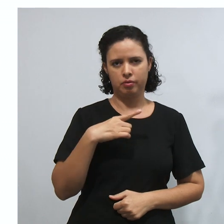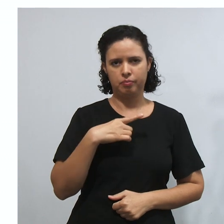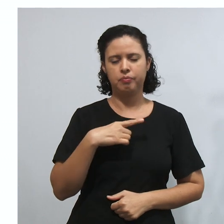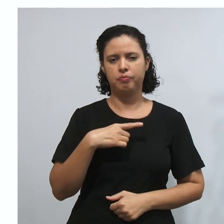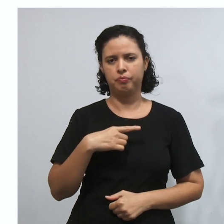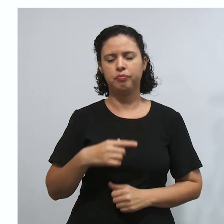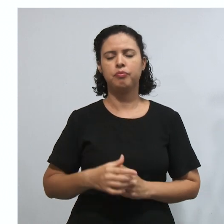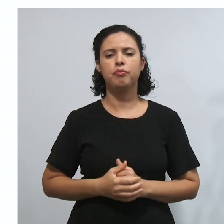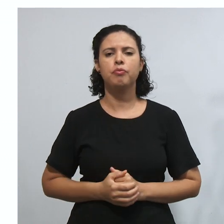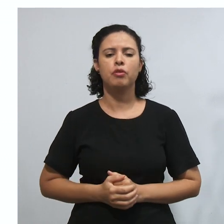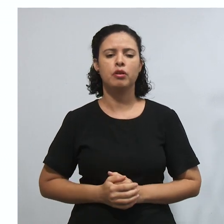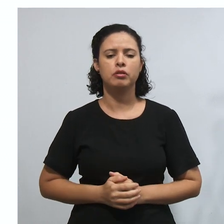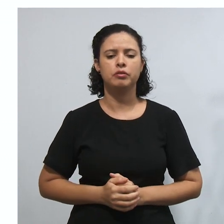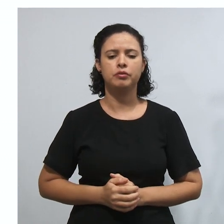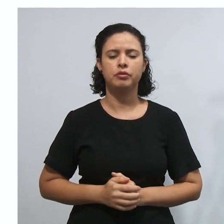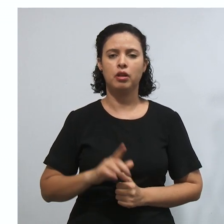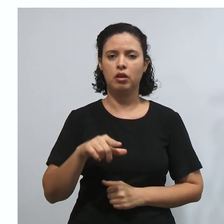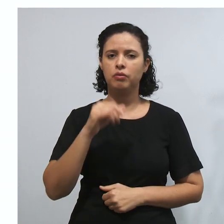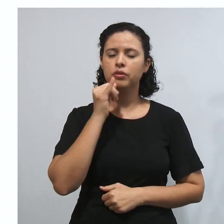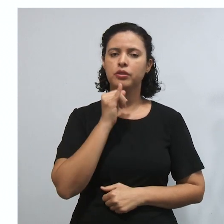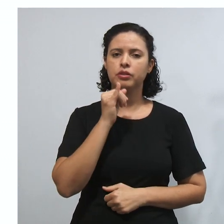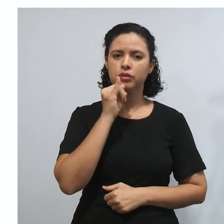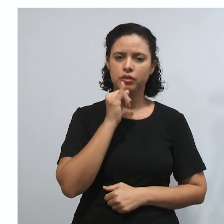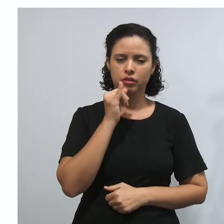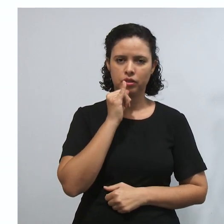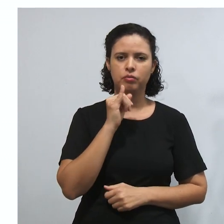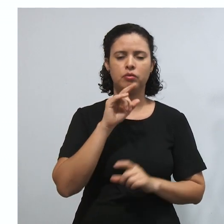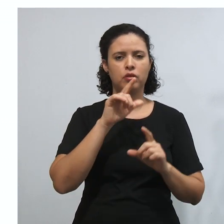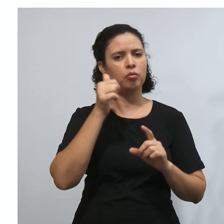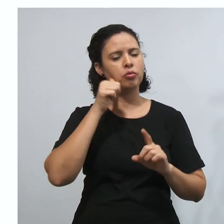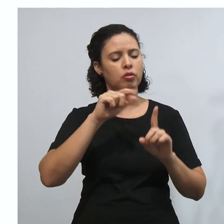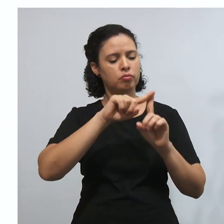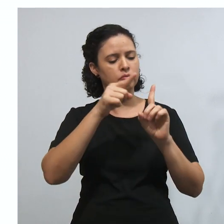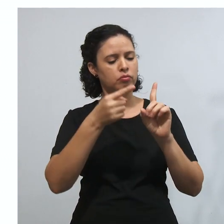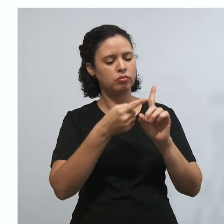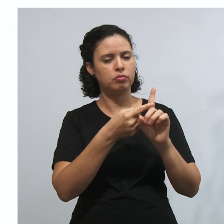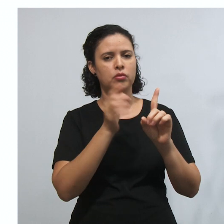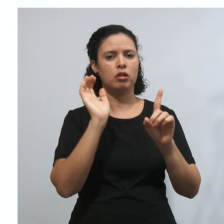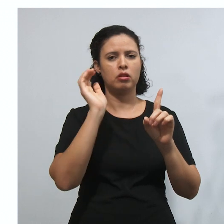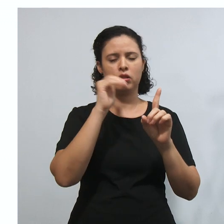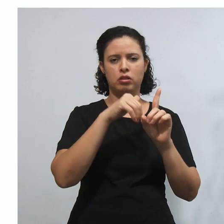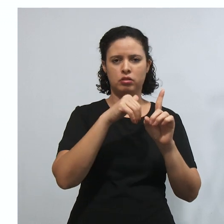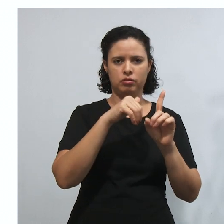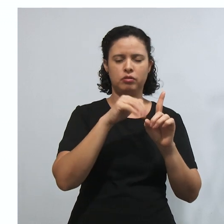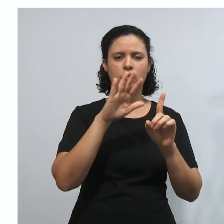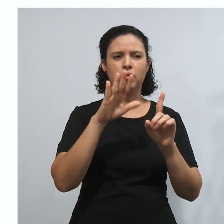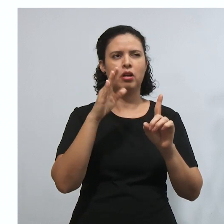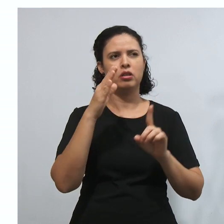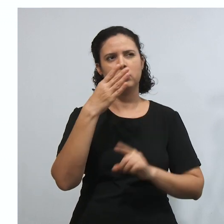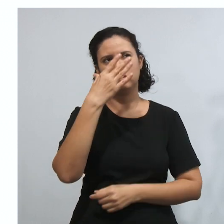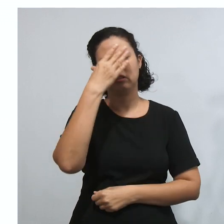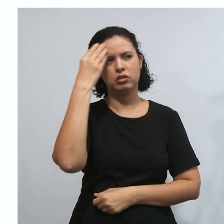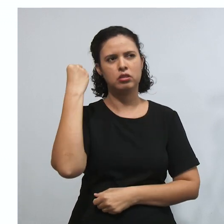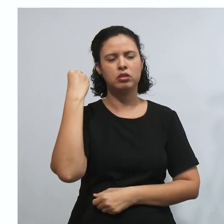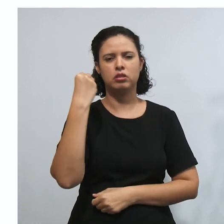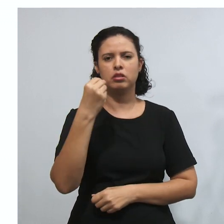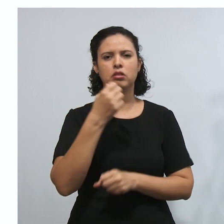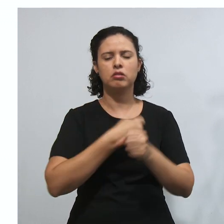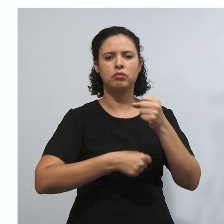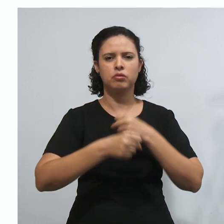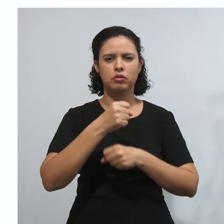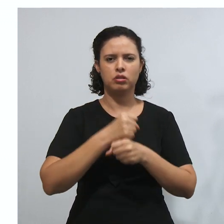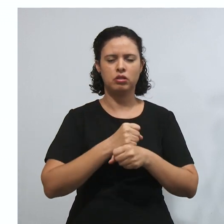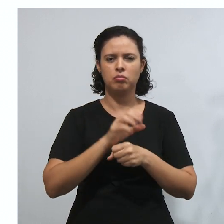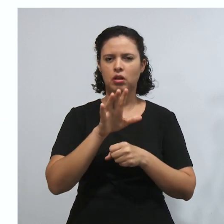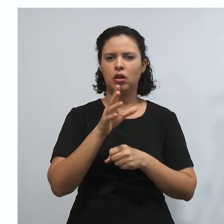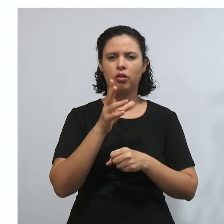tá certo? Esse exemplo que eu acabei de falar sobre o feto anencefalo, eu não lembro em que ano foi, mas não é muito distante,